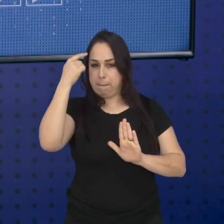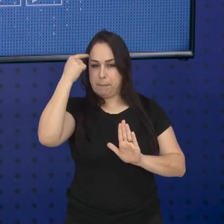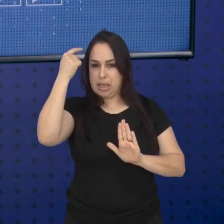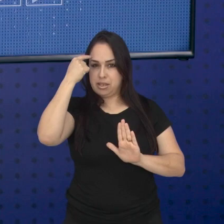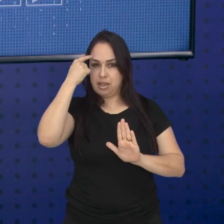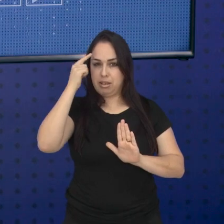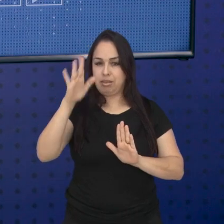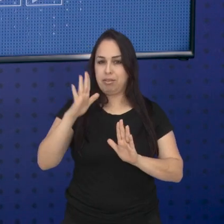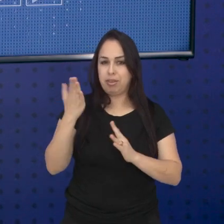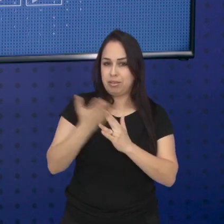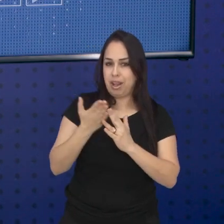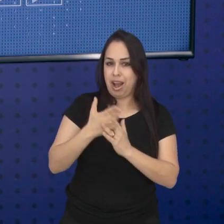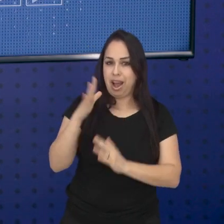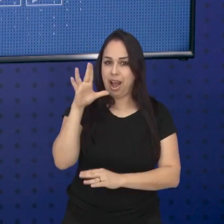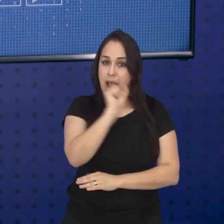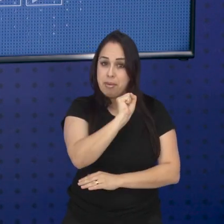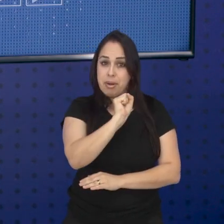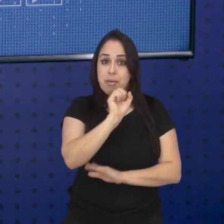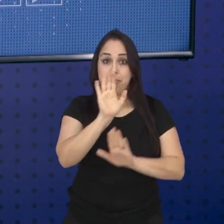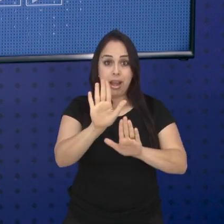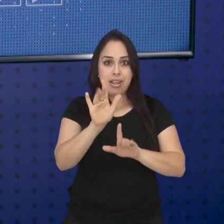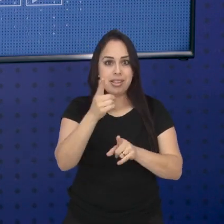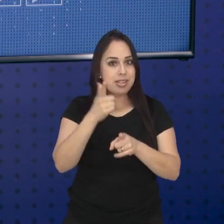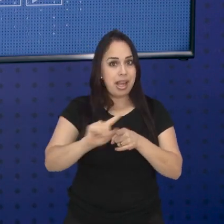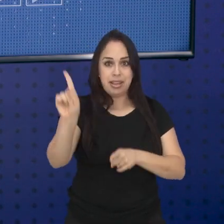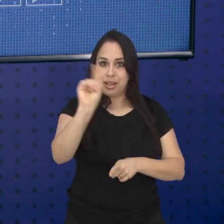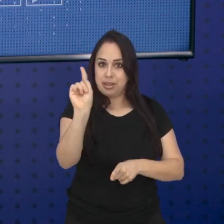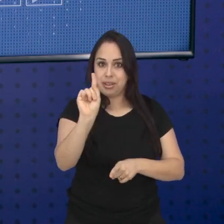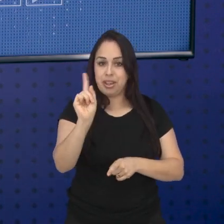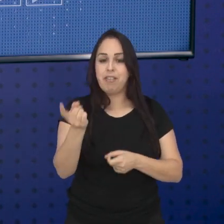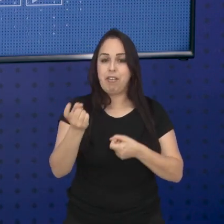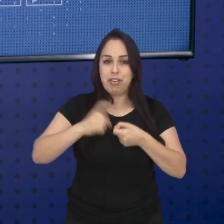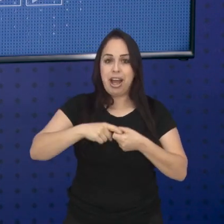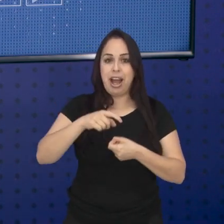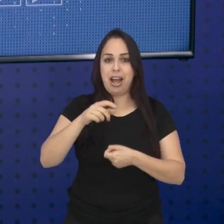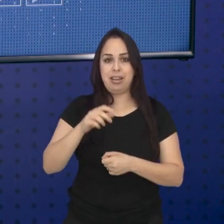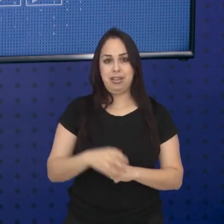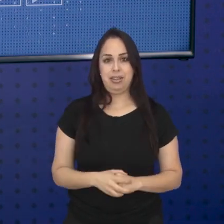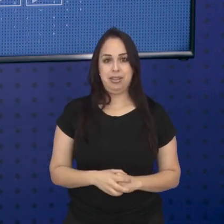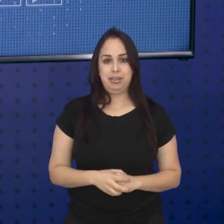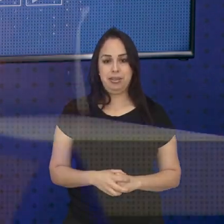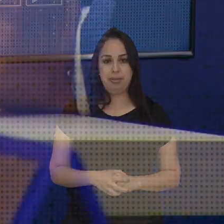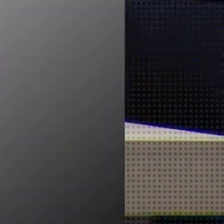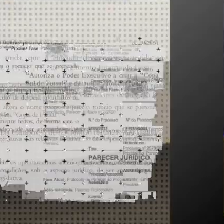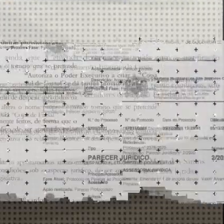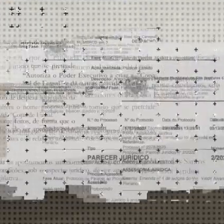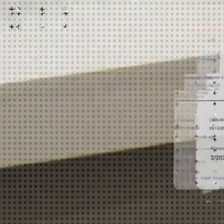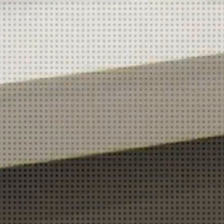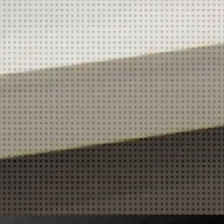Enquanto você pensa, nós vamos para um rápido intervalo, mas fica com a gente que nós voltamos daqui a pouco.